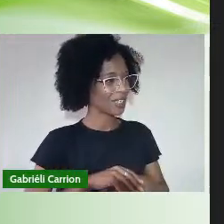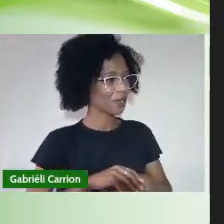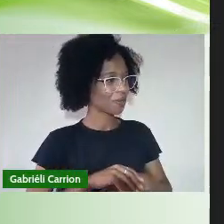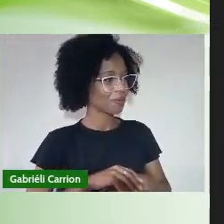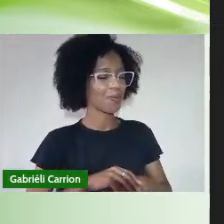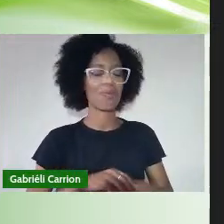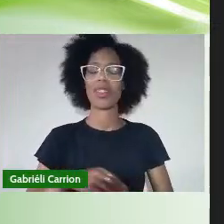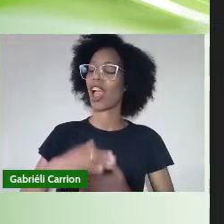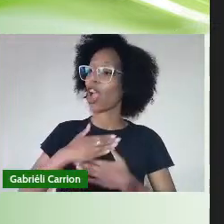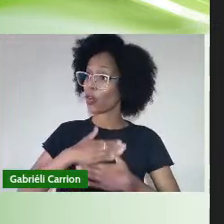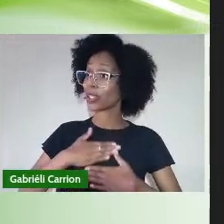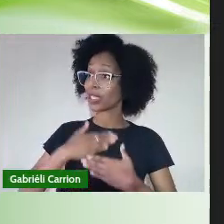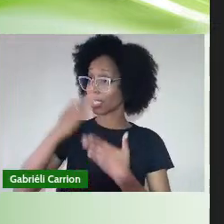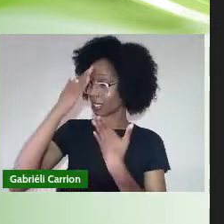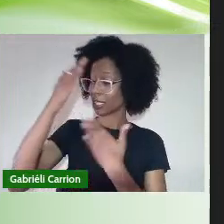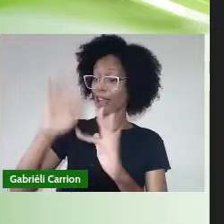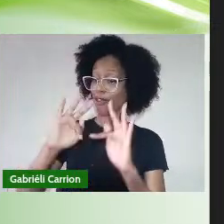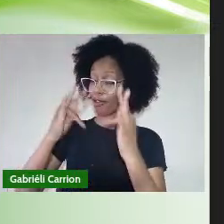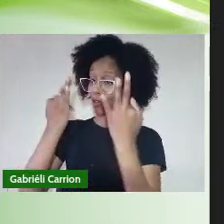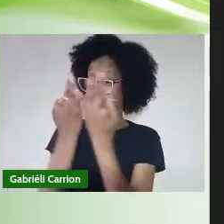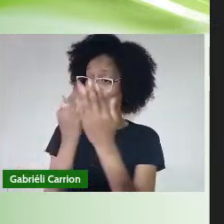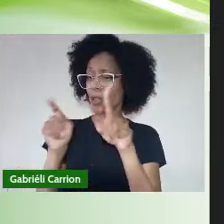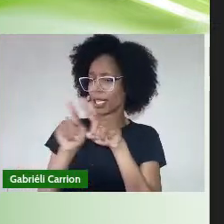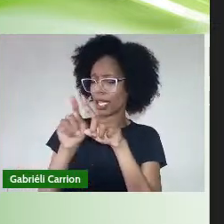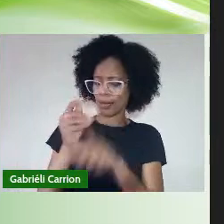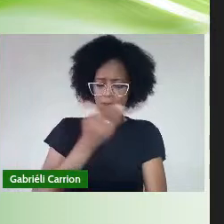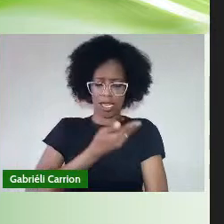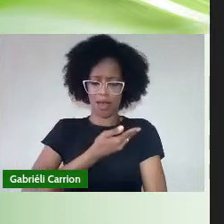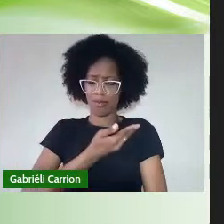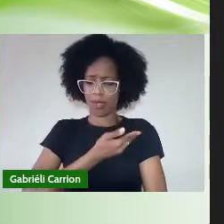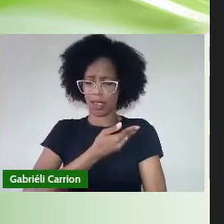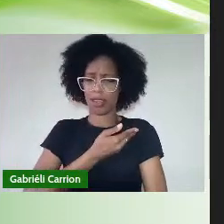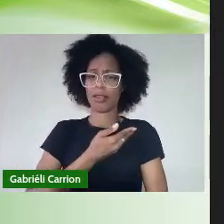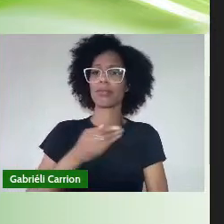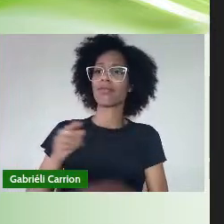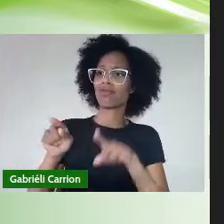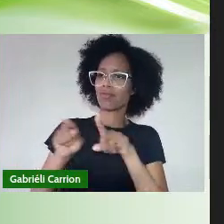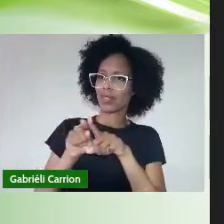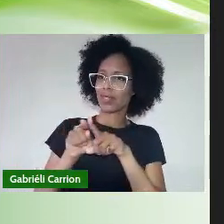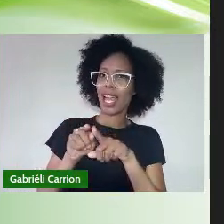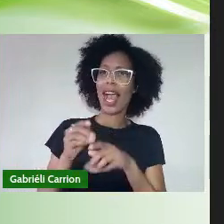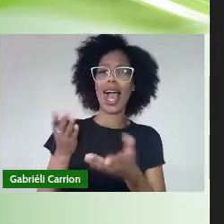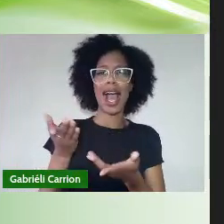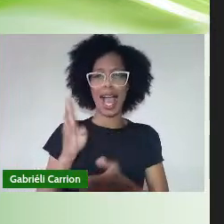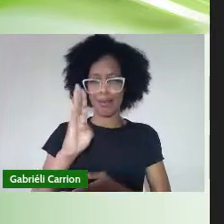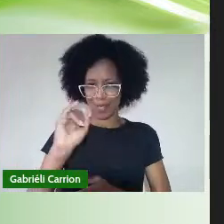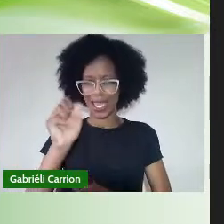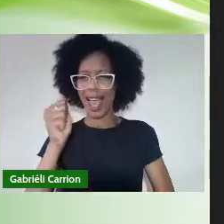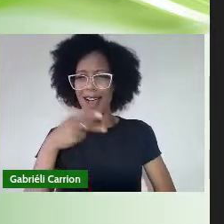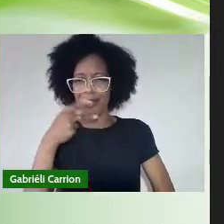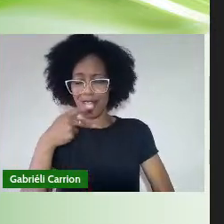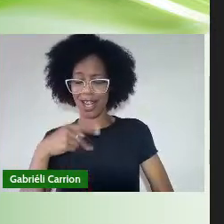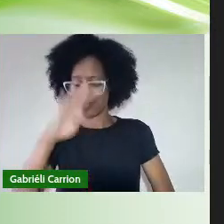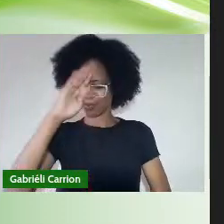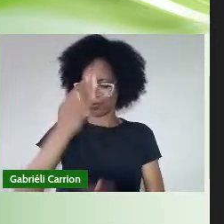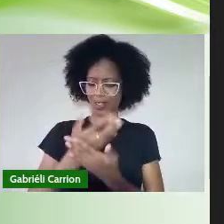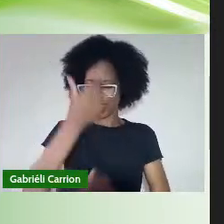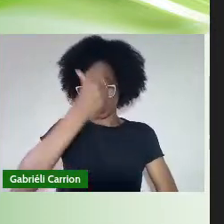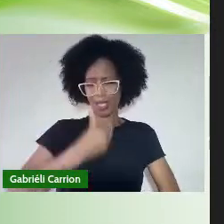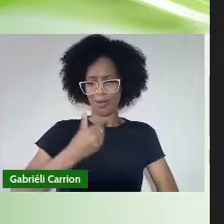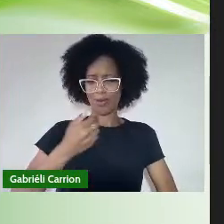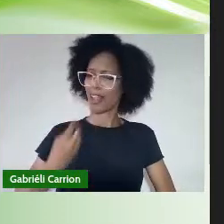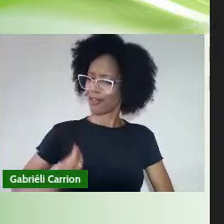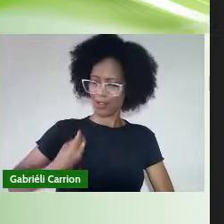agradecer a minha família Aos meus amigos E como disse a Bia A quem acredita no que eu faço Viva a produção cultural